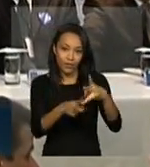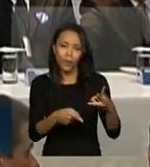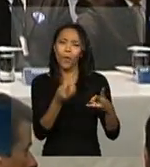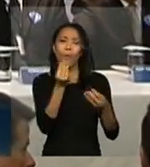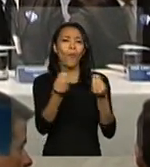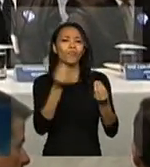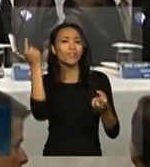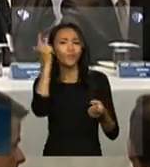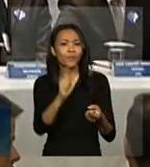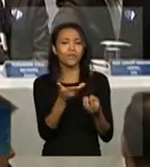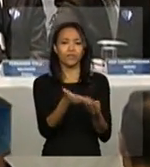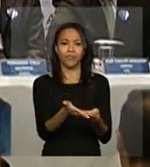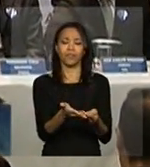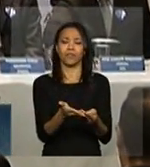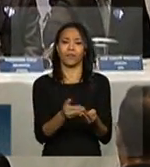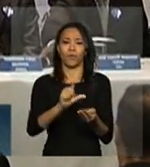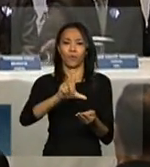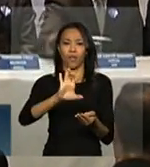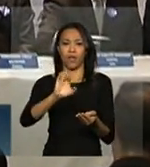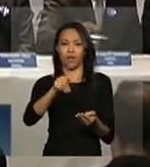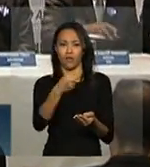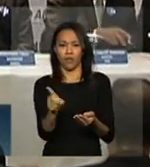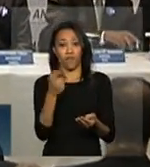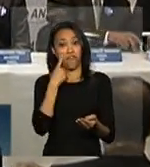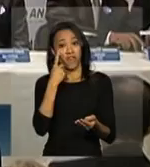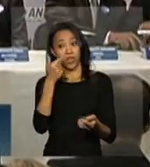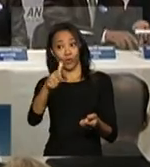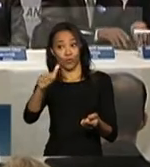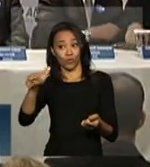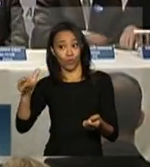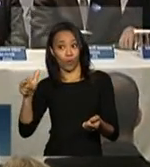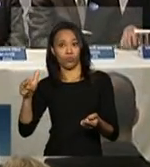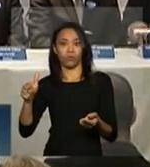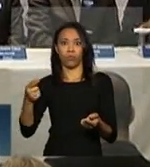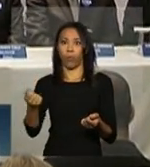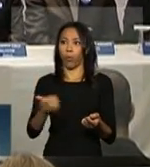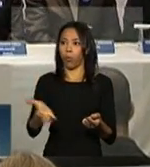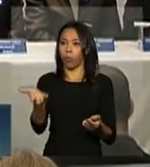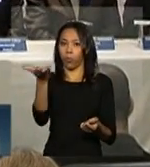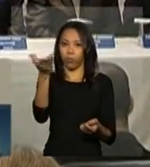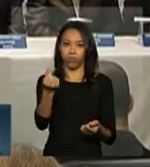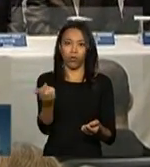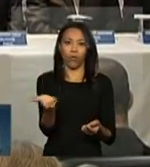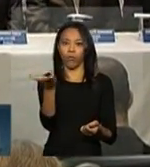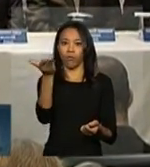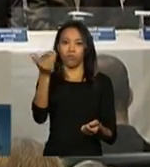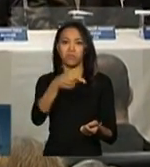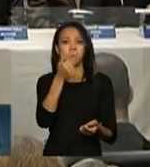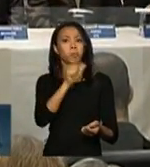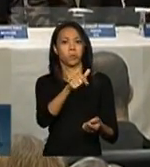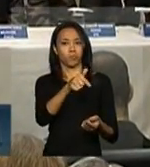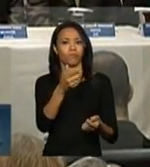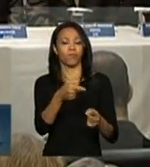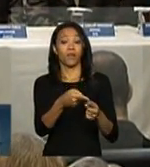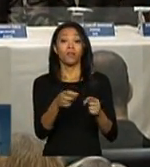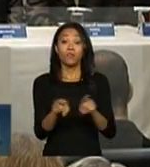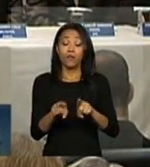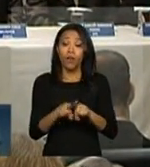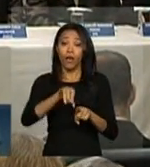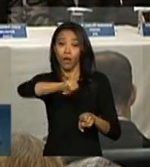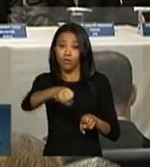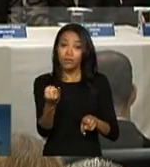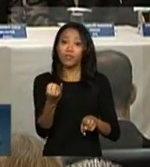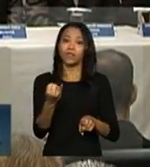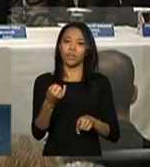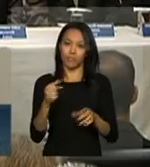a esse deságio, principalmente considerando que os outros deságios tinham uma diferença muito grande. E, aproveitando também